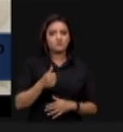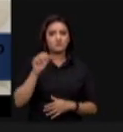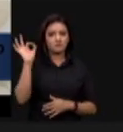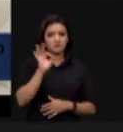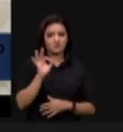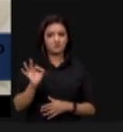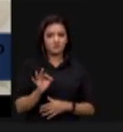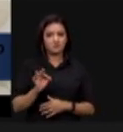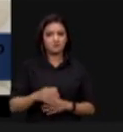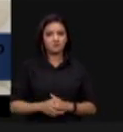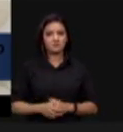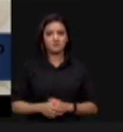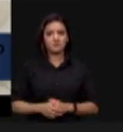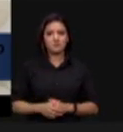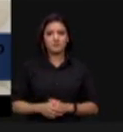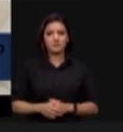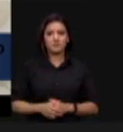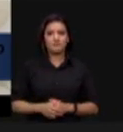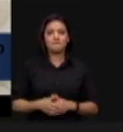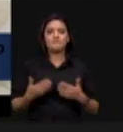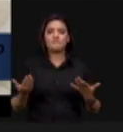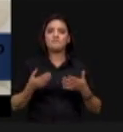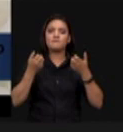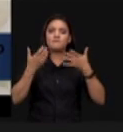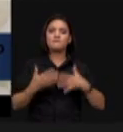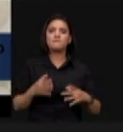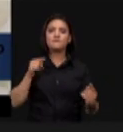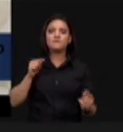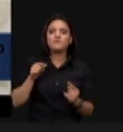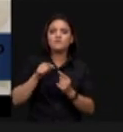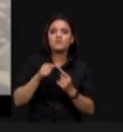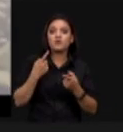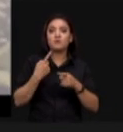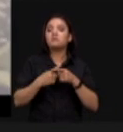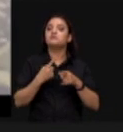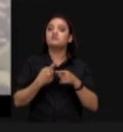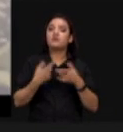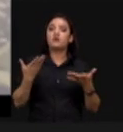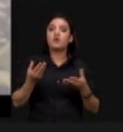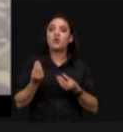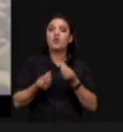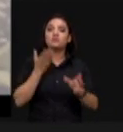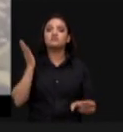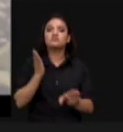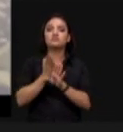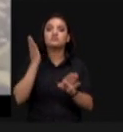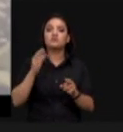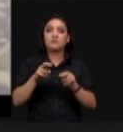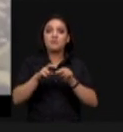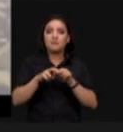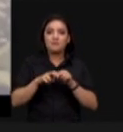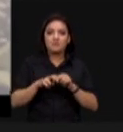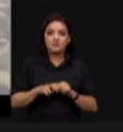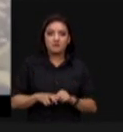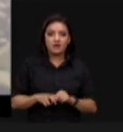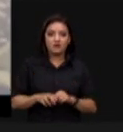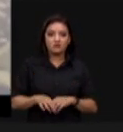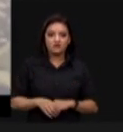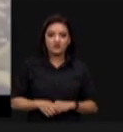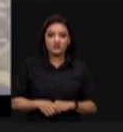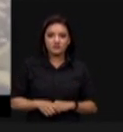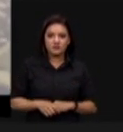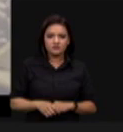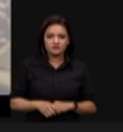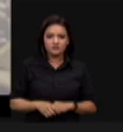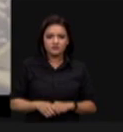slide vai explicar as razões pelas quais essas coisas são entendidas dessa forma pelo próprio SDA, que é um